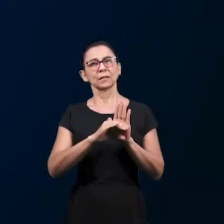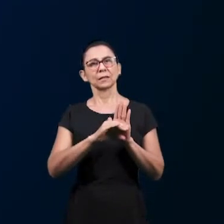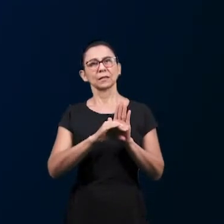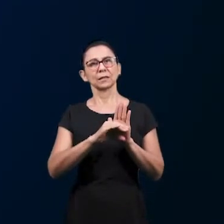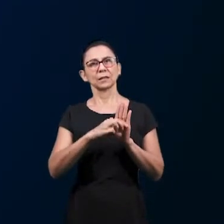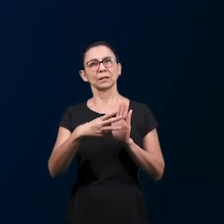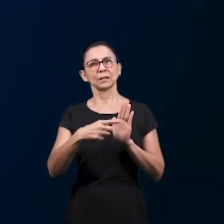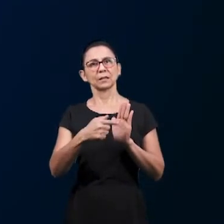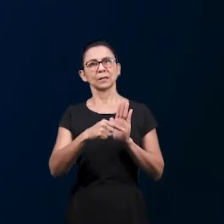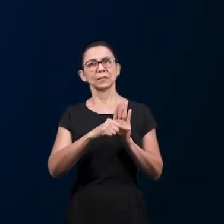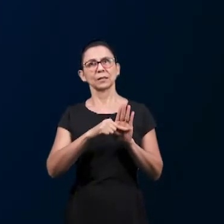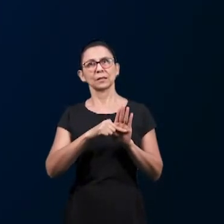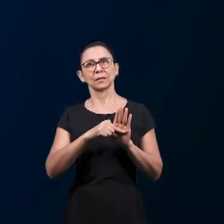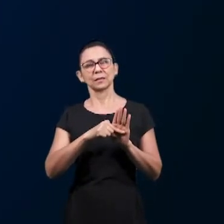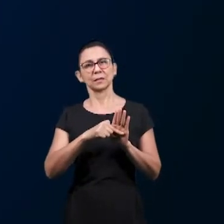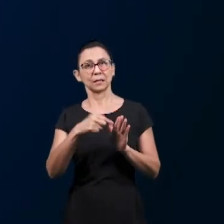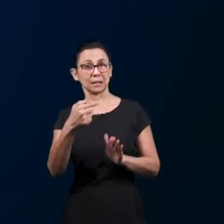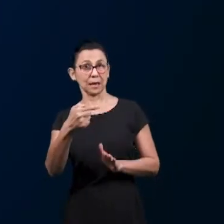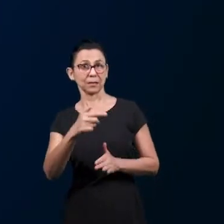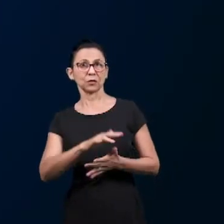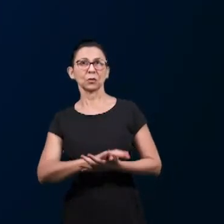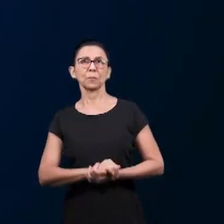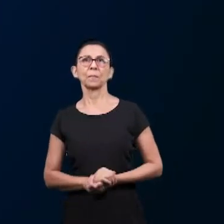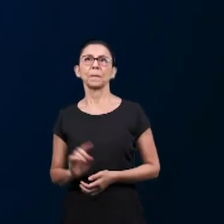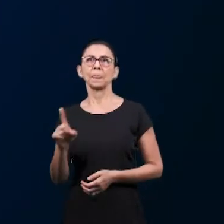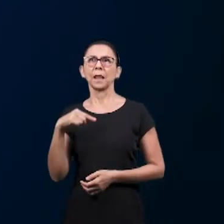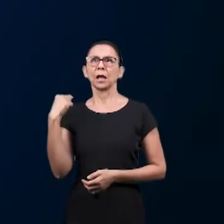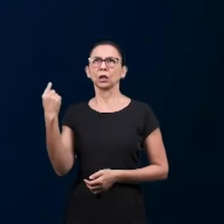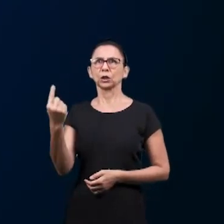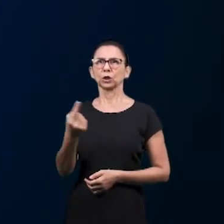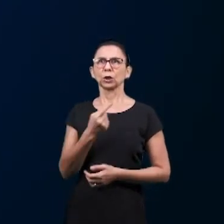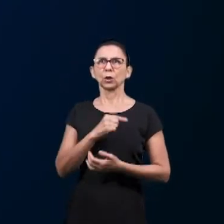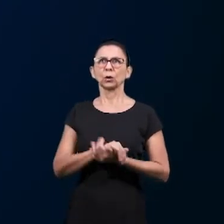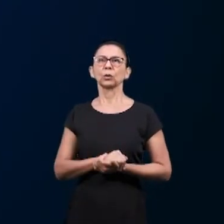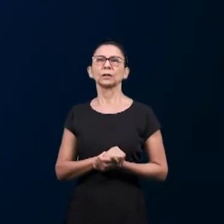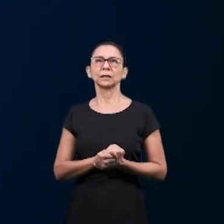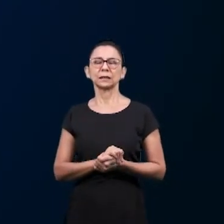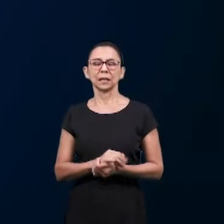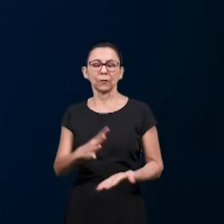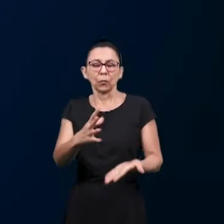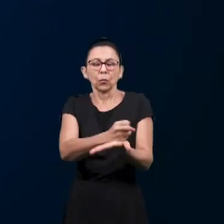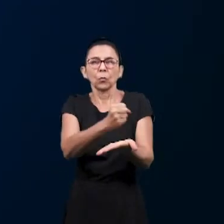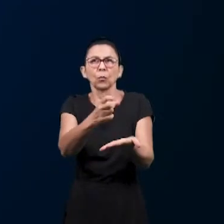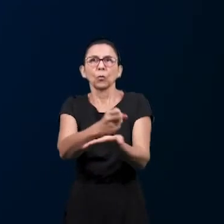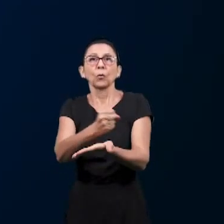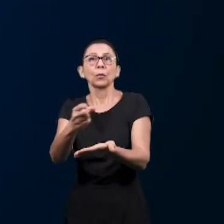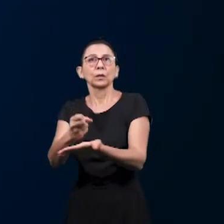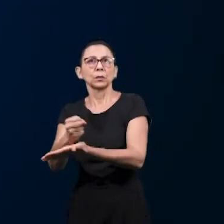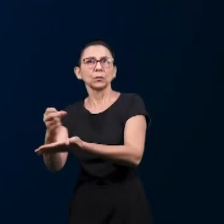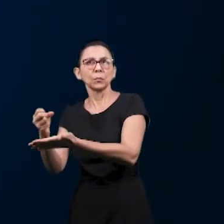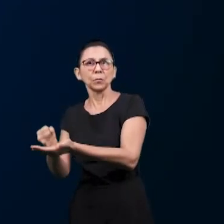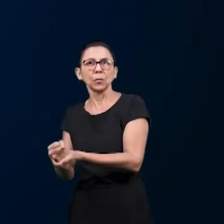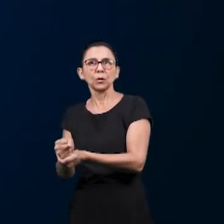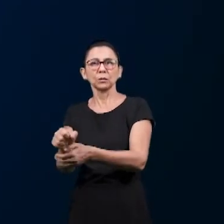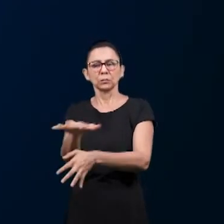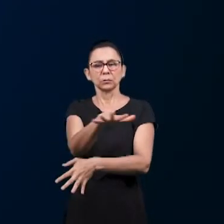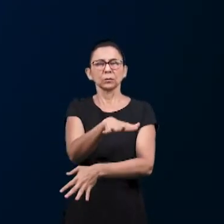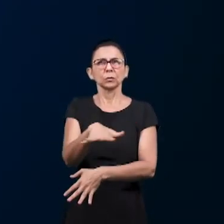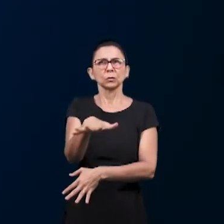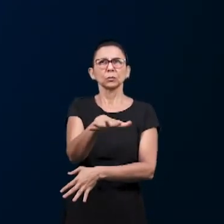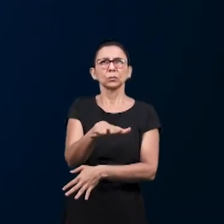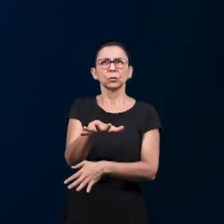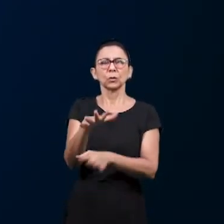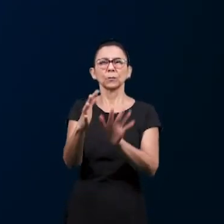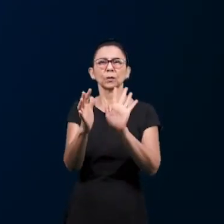Gênesis 37, 7 nos diz. Eis que estávamos atando molhos no meio do campo, e eis que o meu molho se